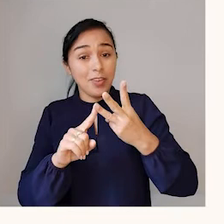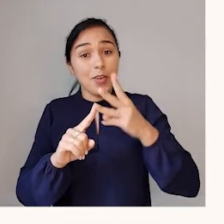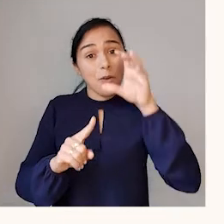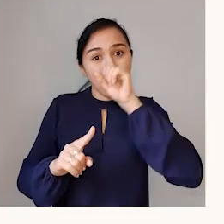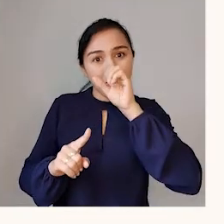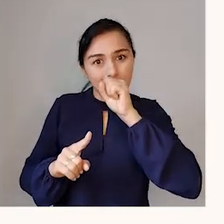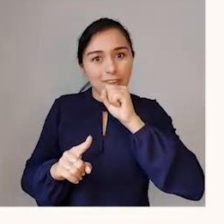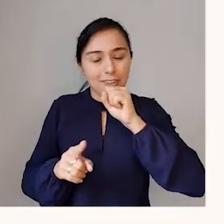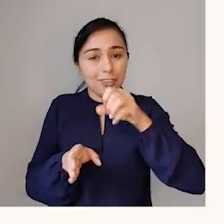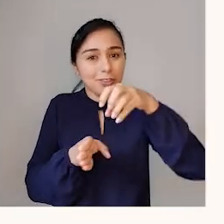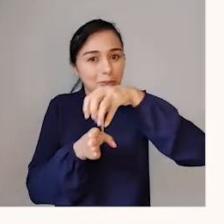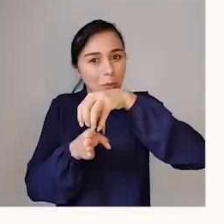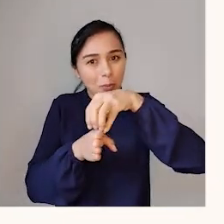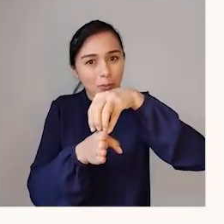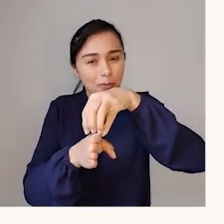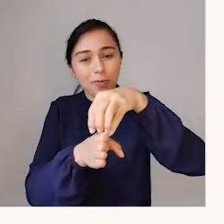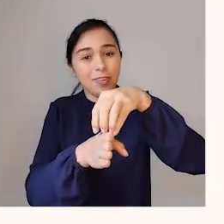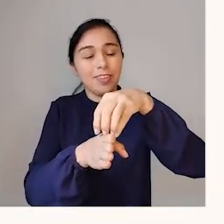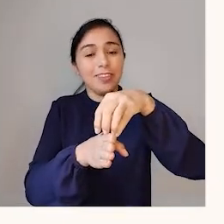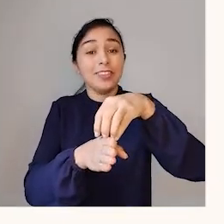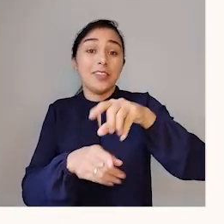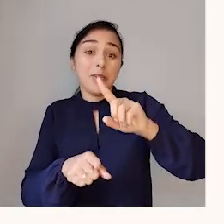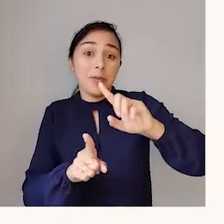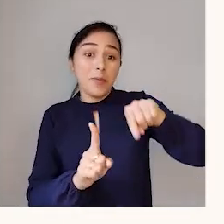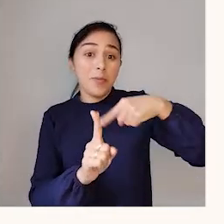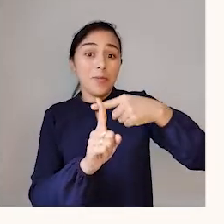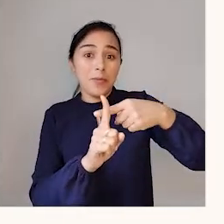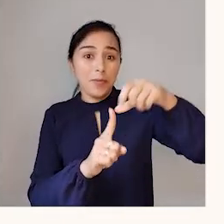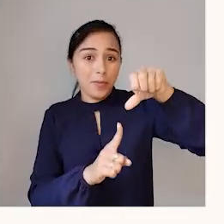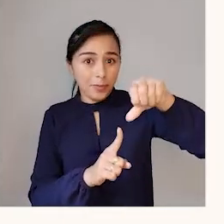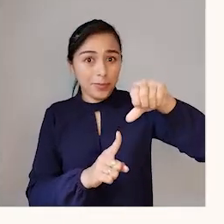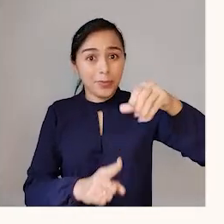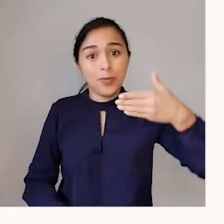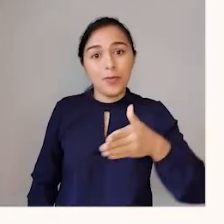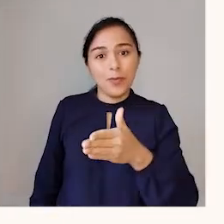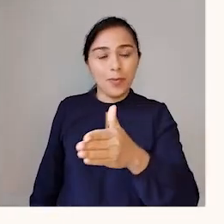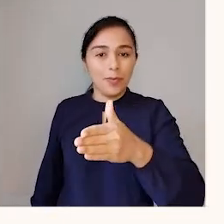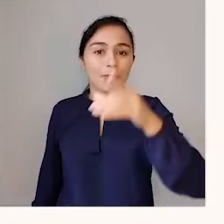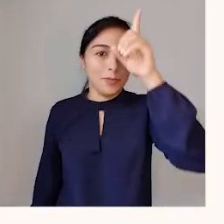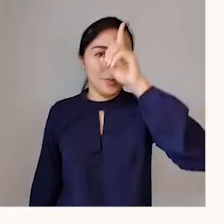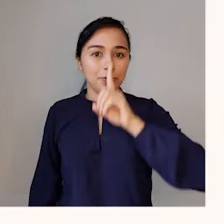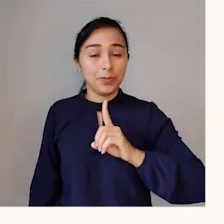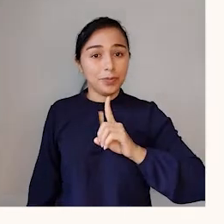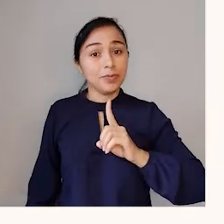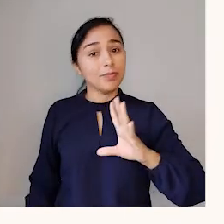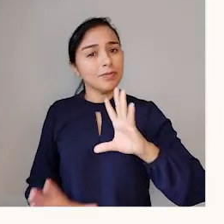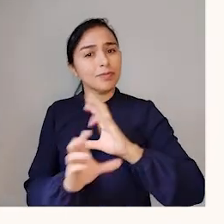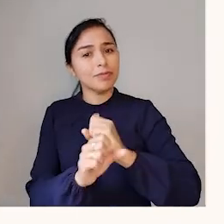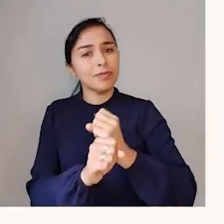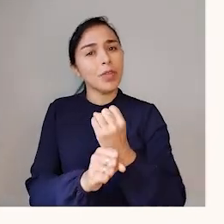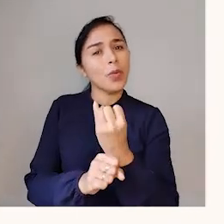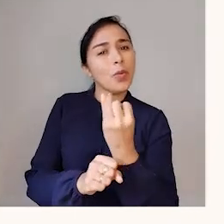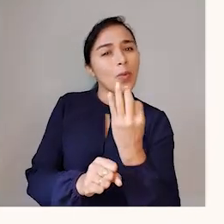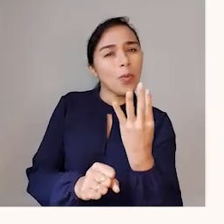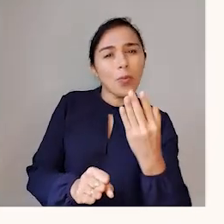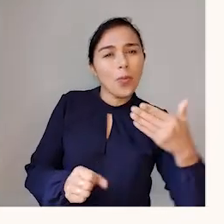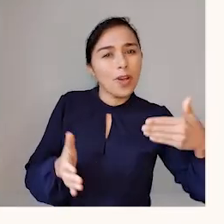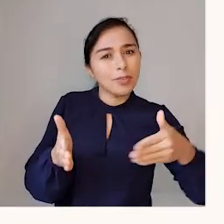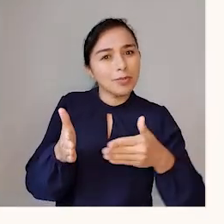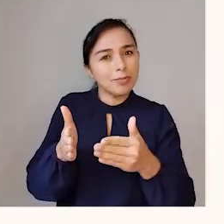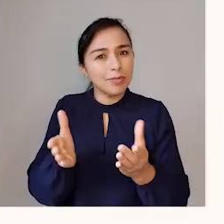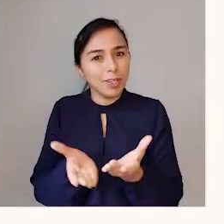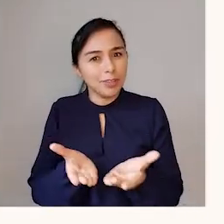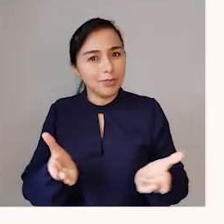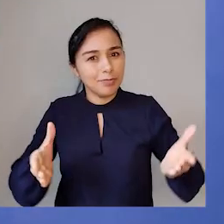nadando juntos. Quantos são os peixinhos? Então, observem que esse poema, ele traz um problema. O